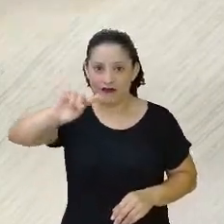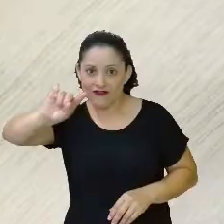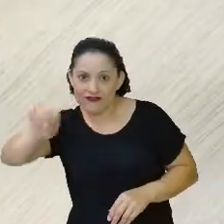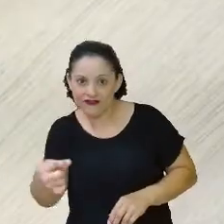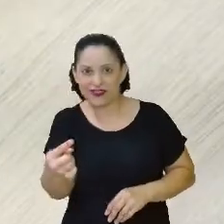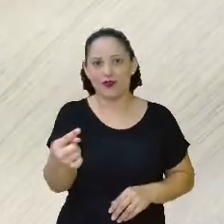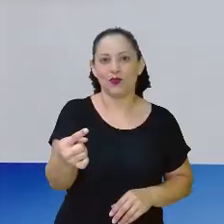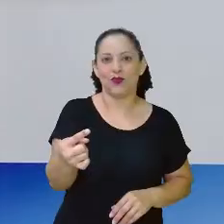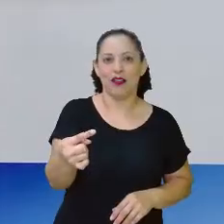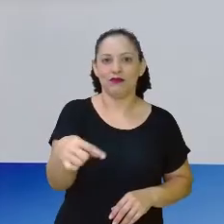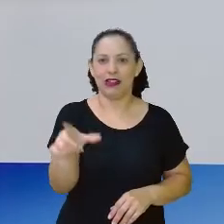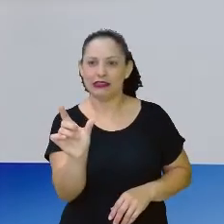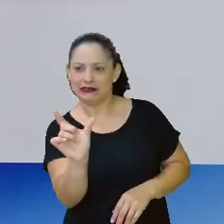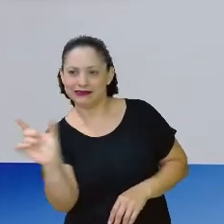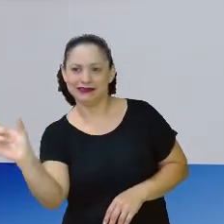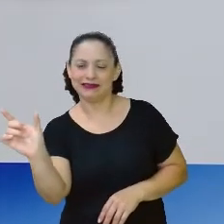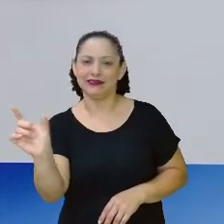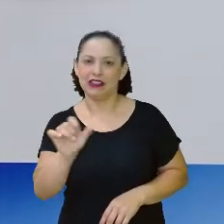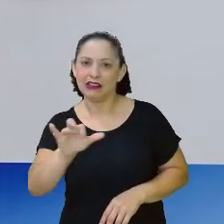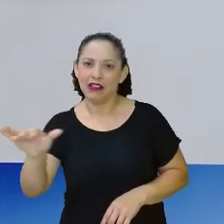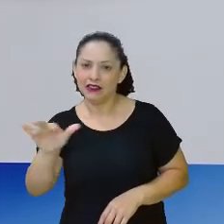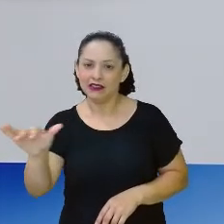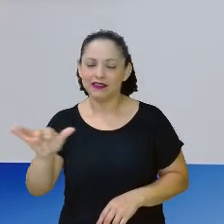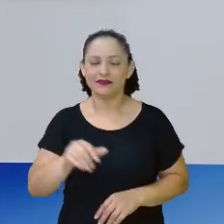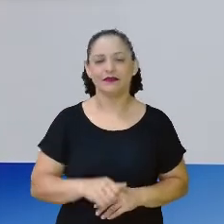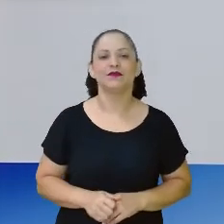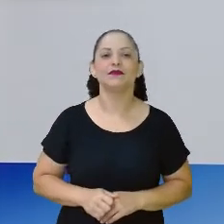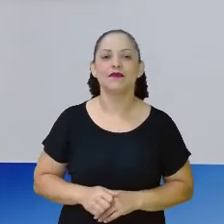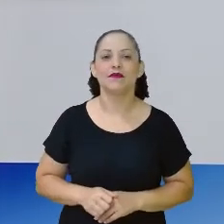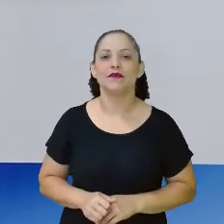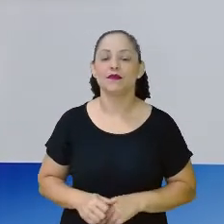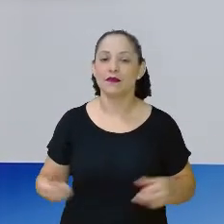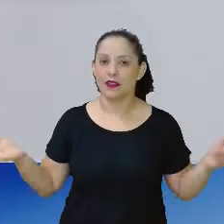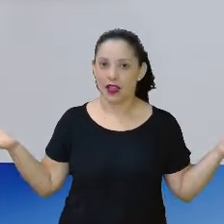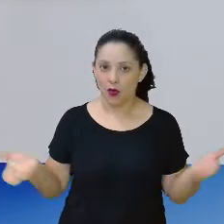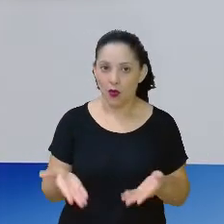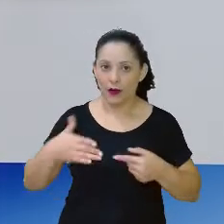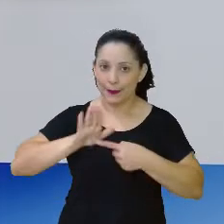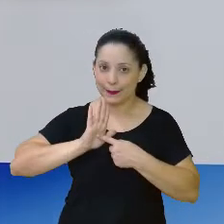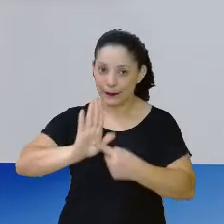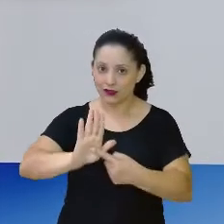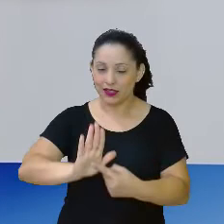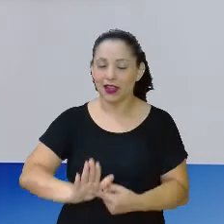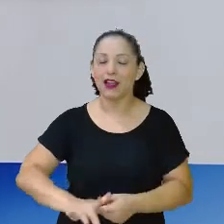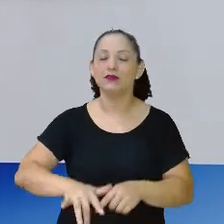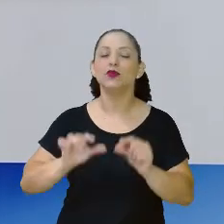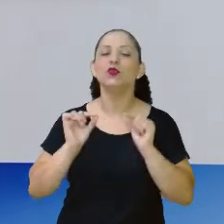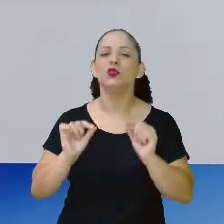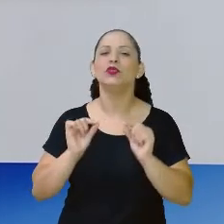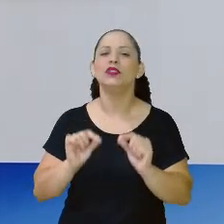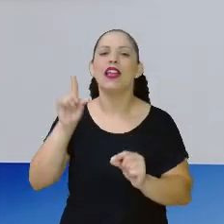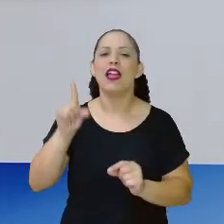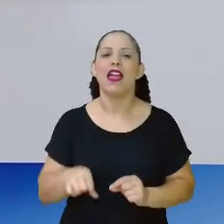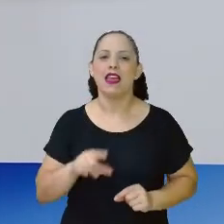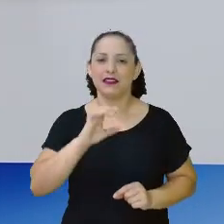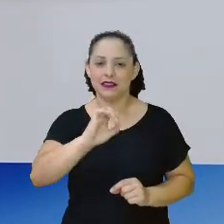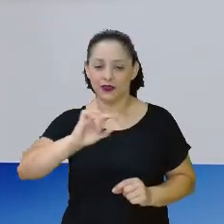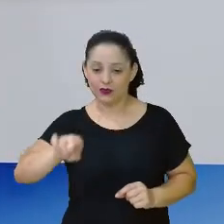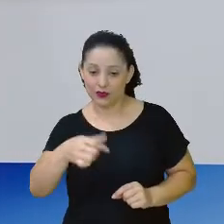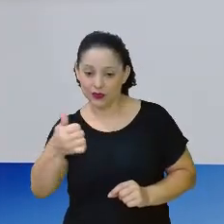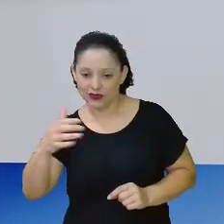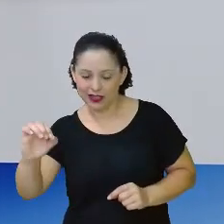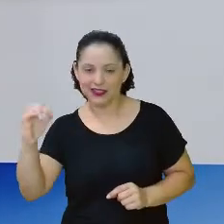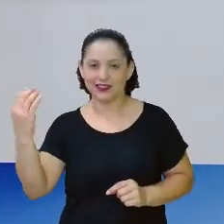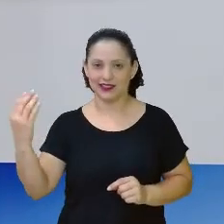E agora, eu vou representar o meu dez centavos, que é a parte menor do que